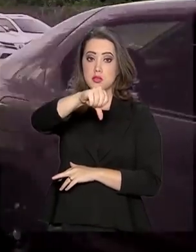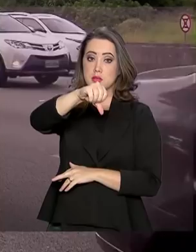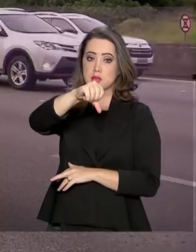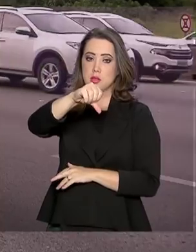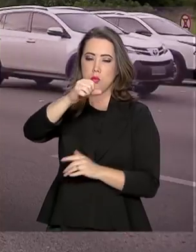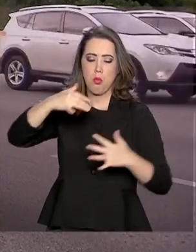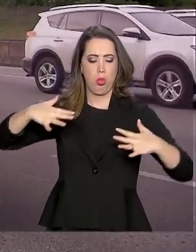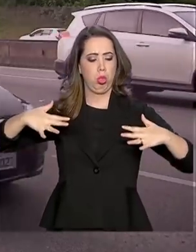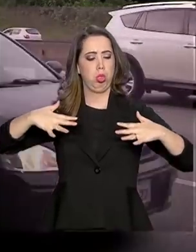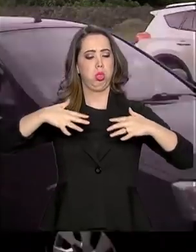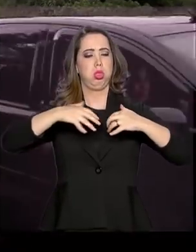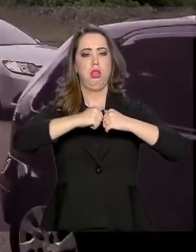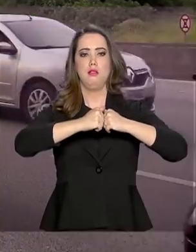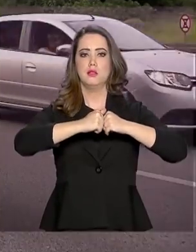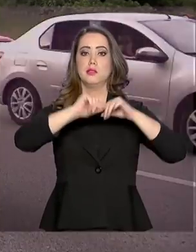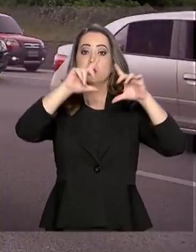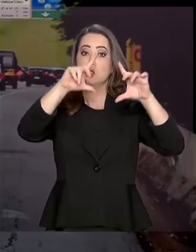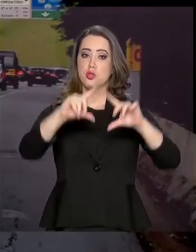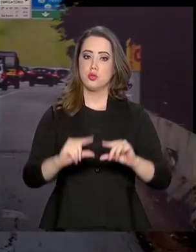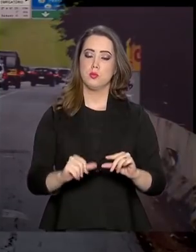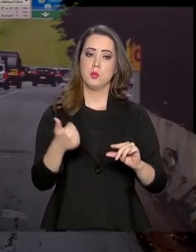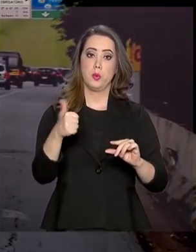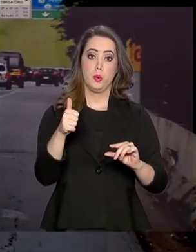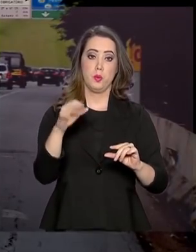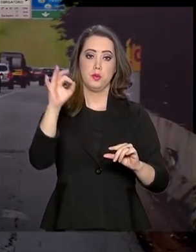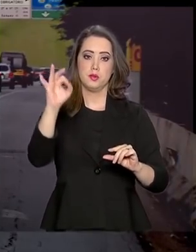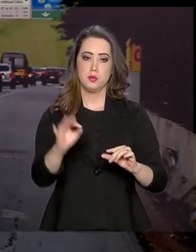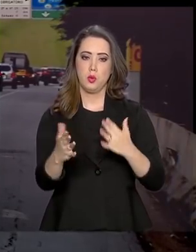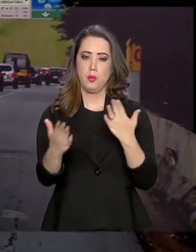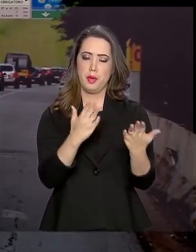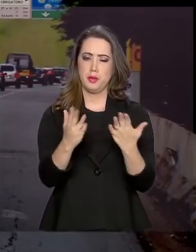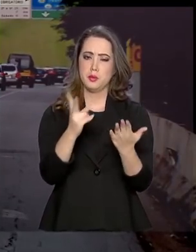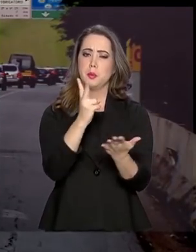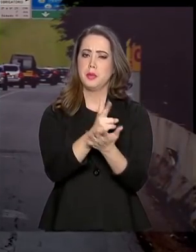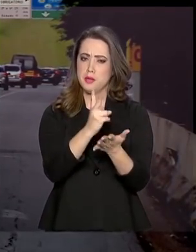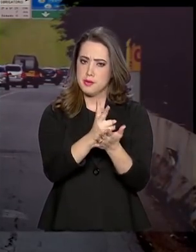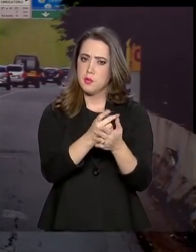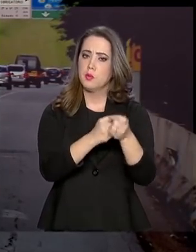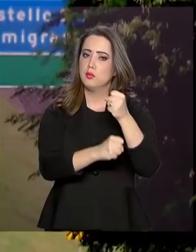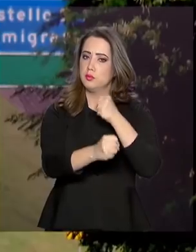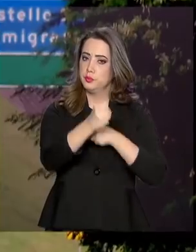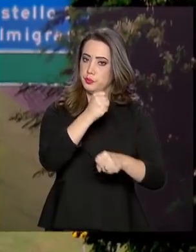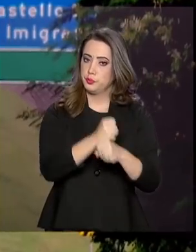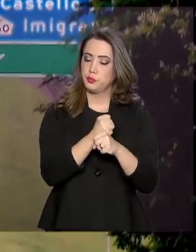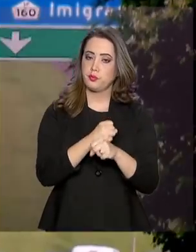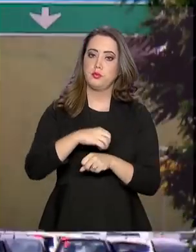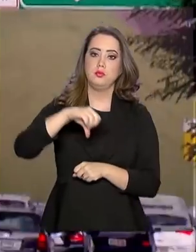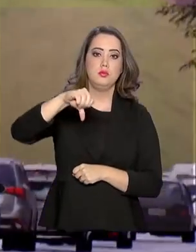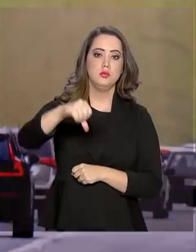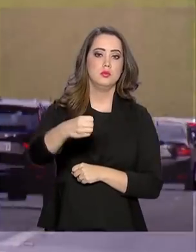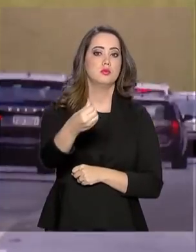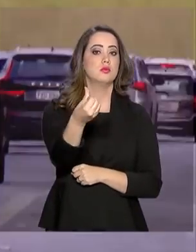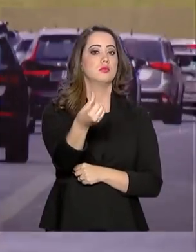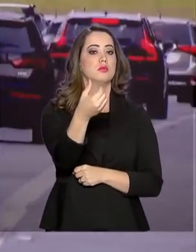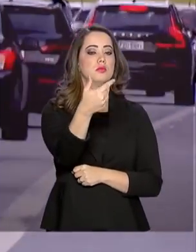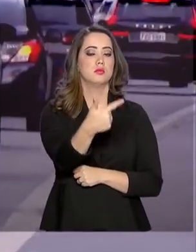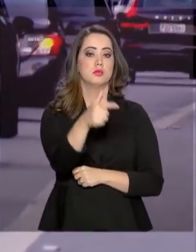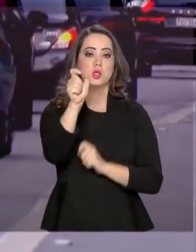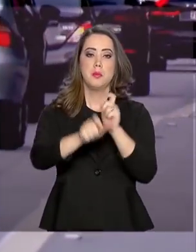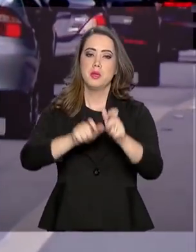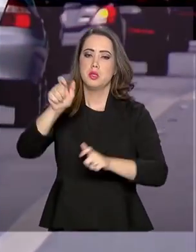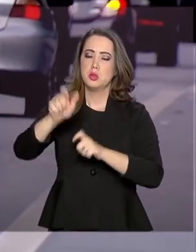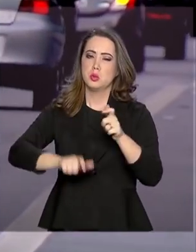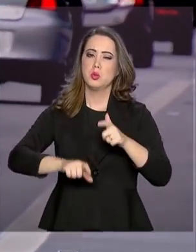redução de 11% em comparação com a mesma operação no ano passado. 962 pessoas